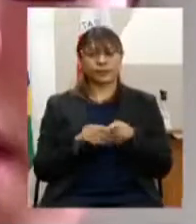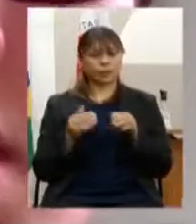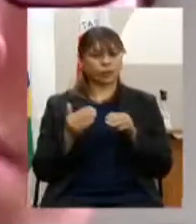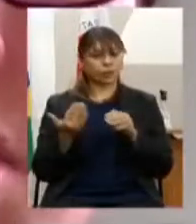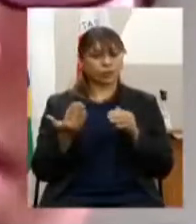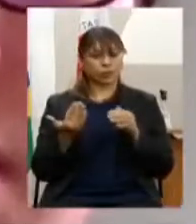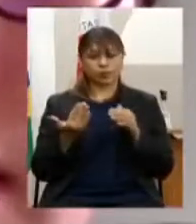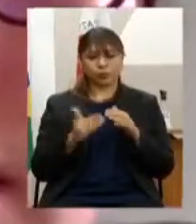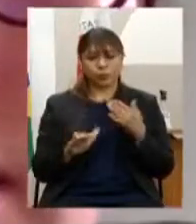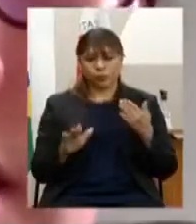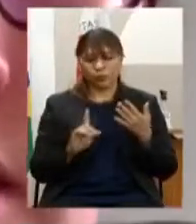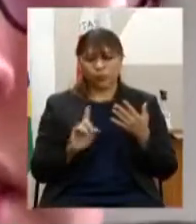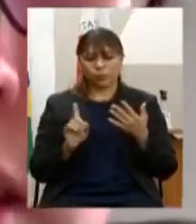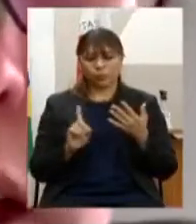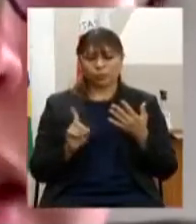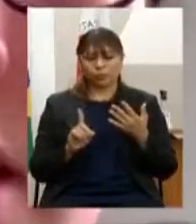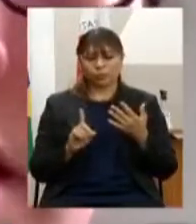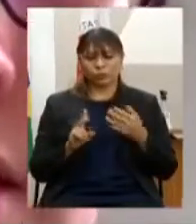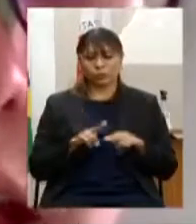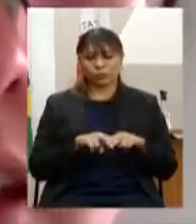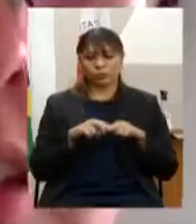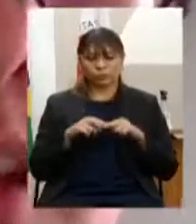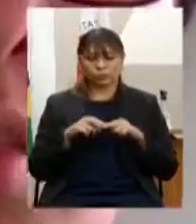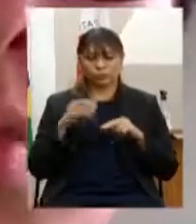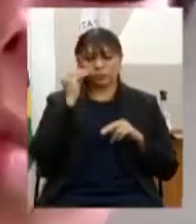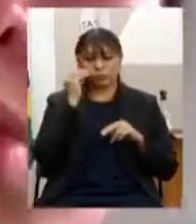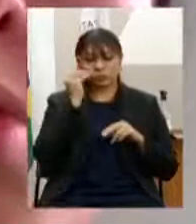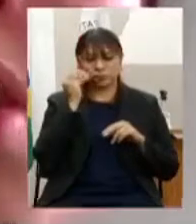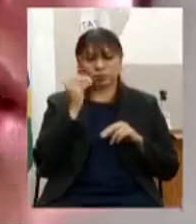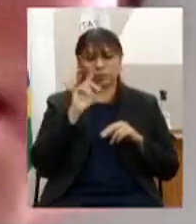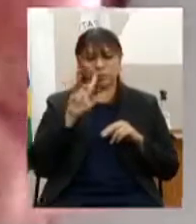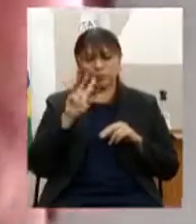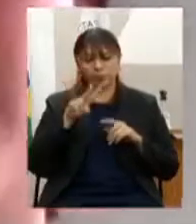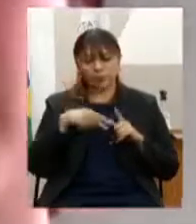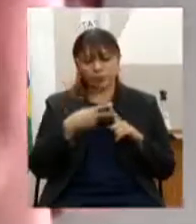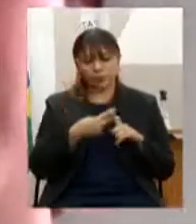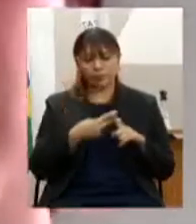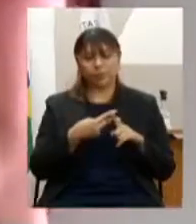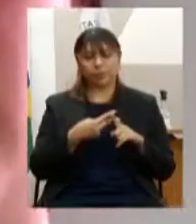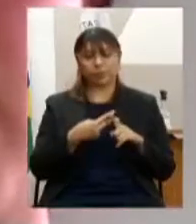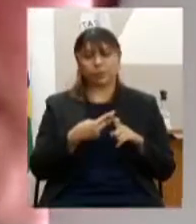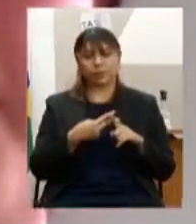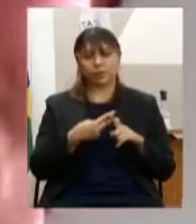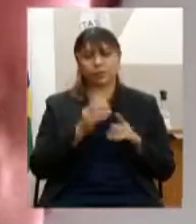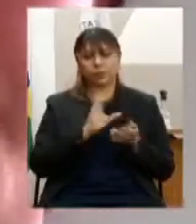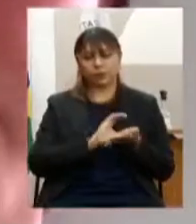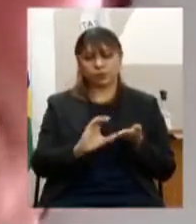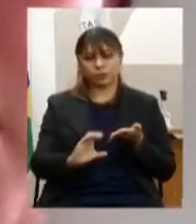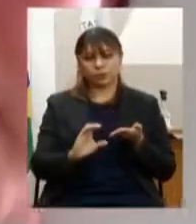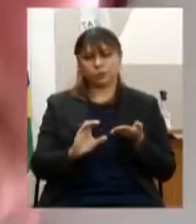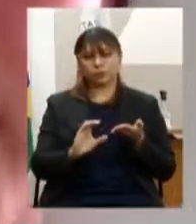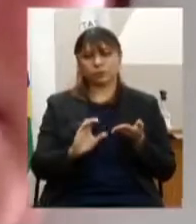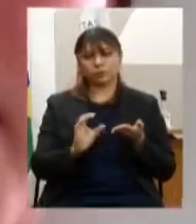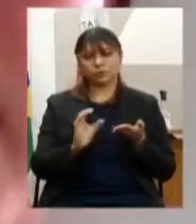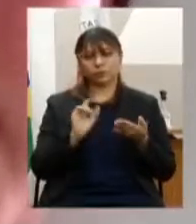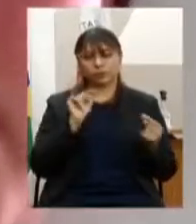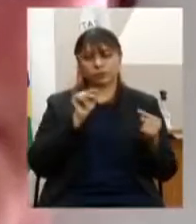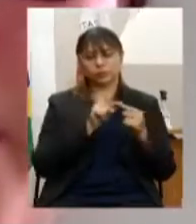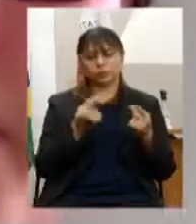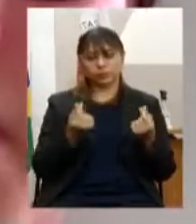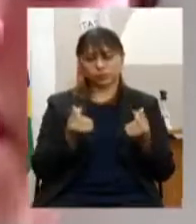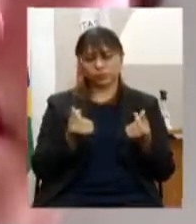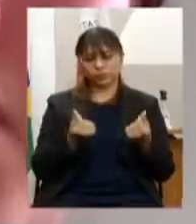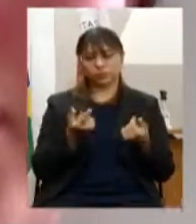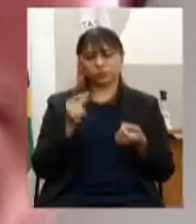questão de acrescentar recursos na meta financeira dessa ação